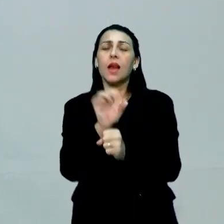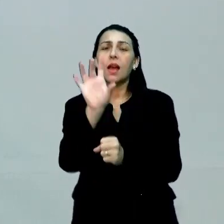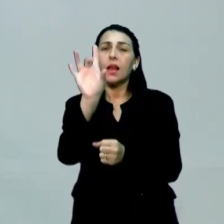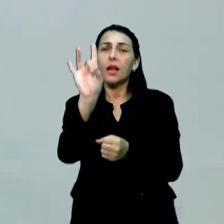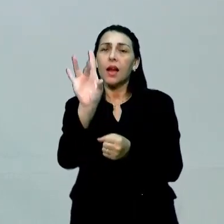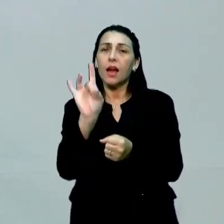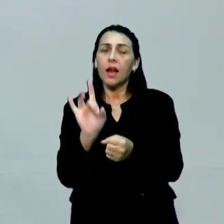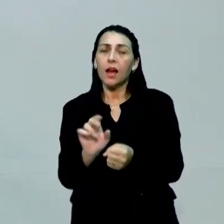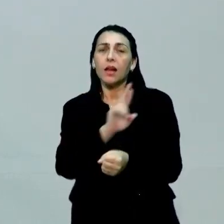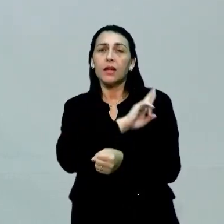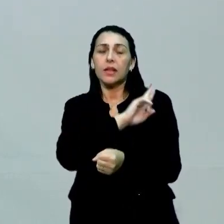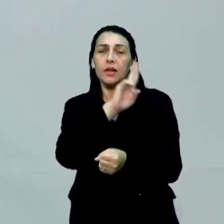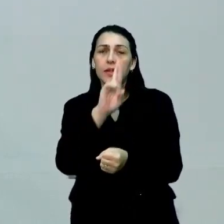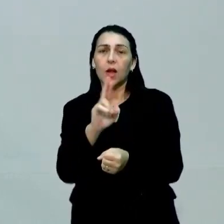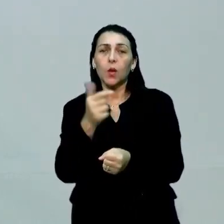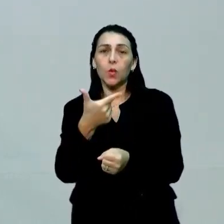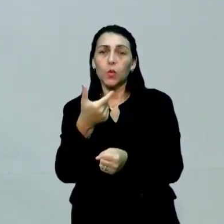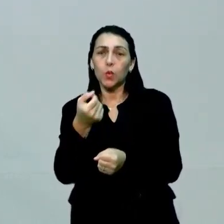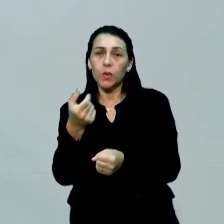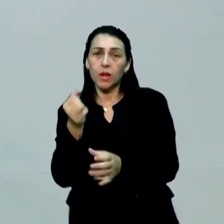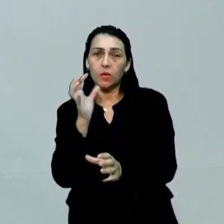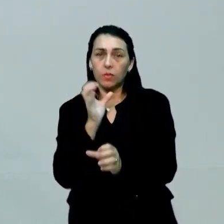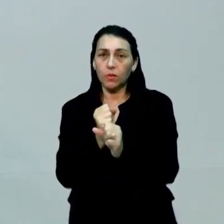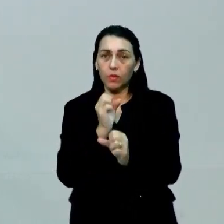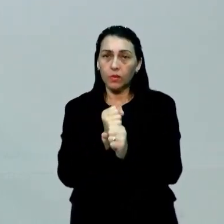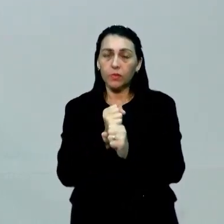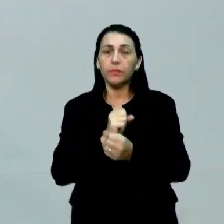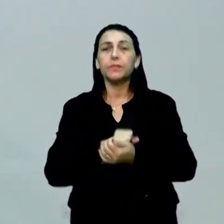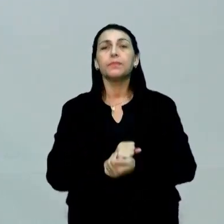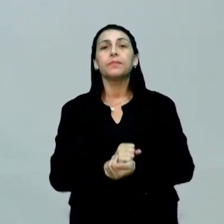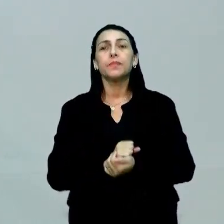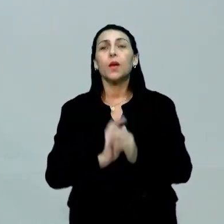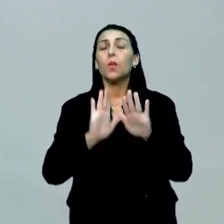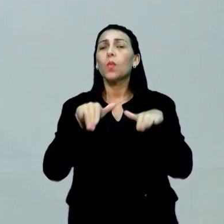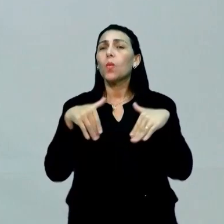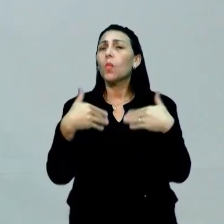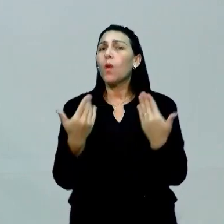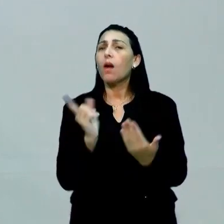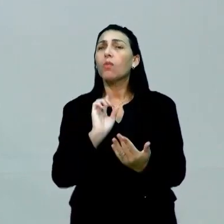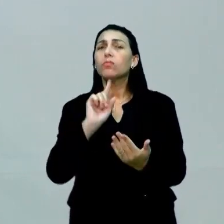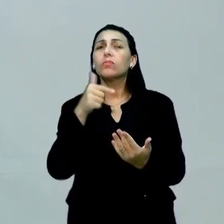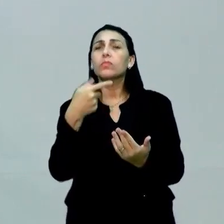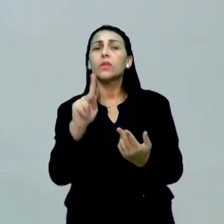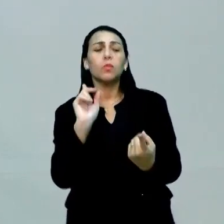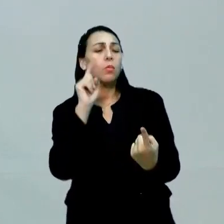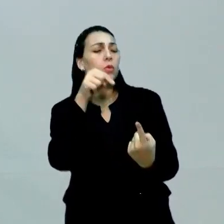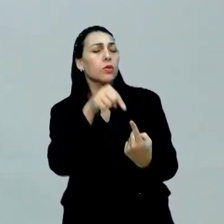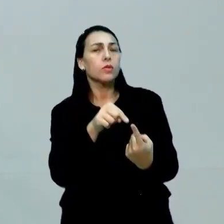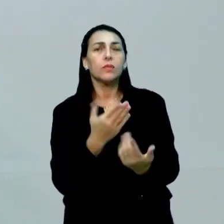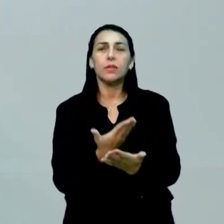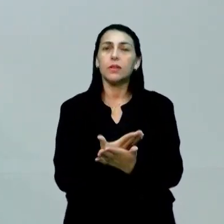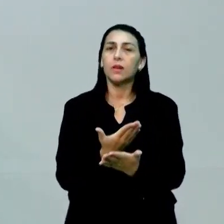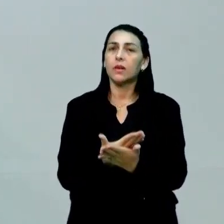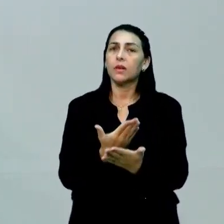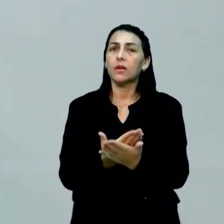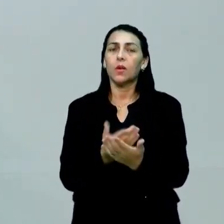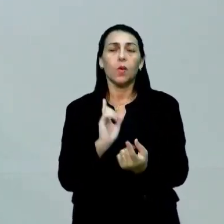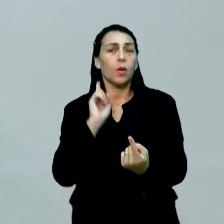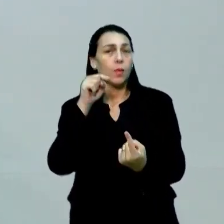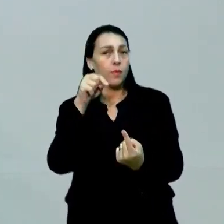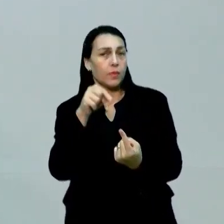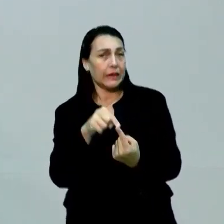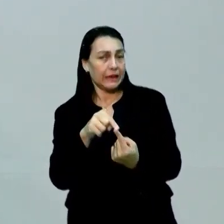competência equivale 200 pontos. E aí, qual é o seu objetivo com essa aula? O seu objetivo,